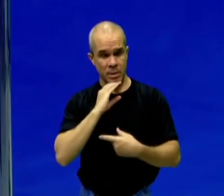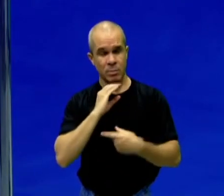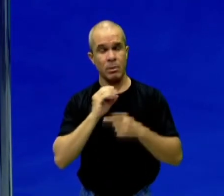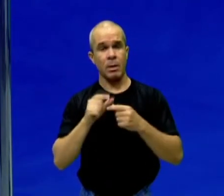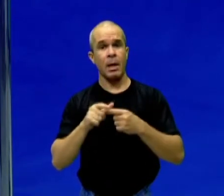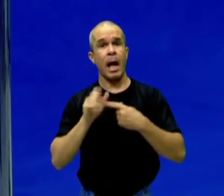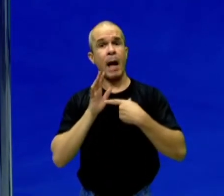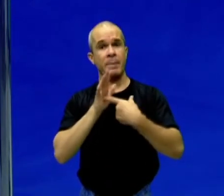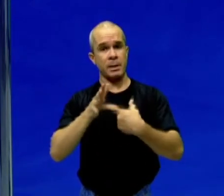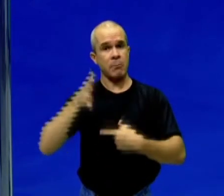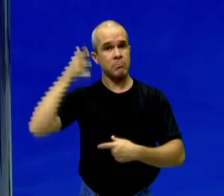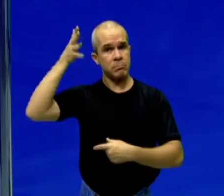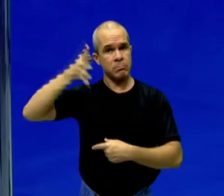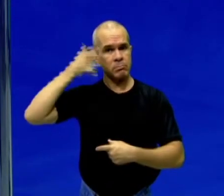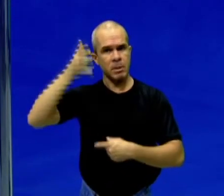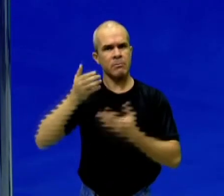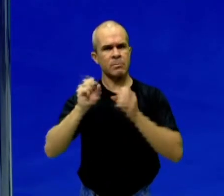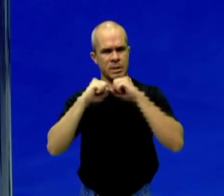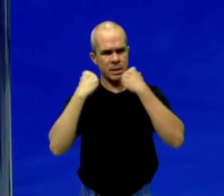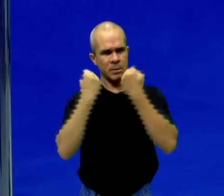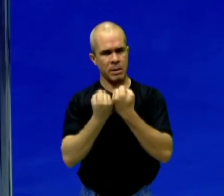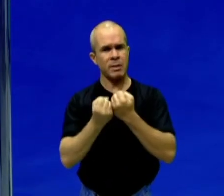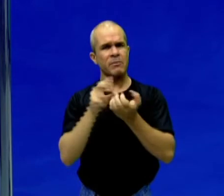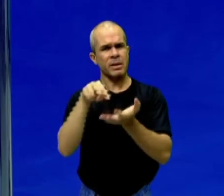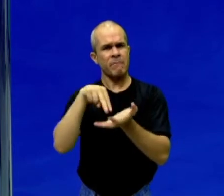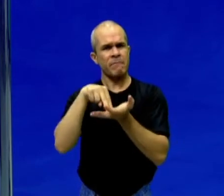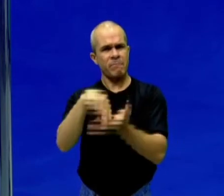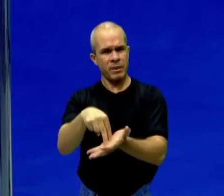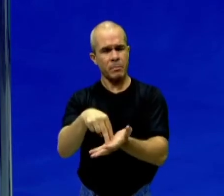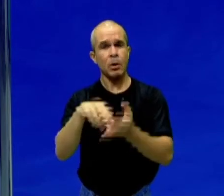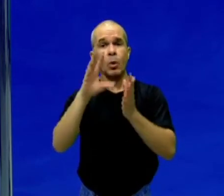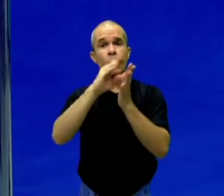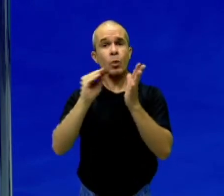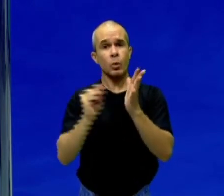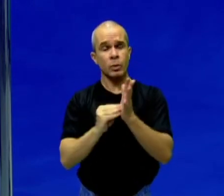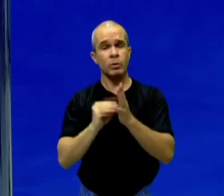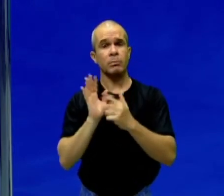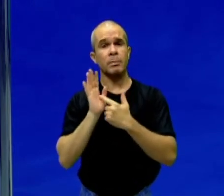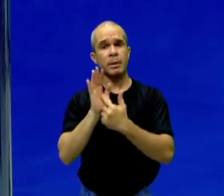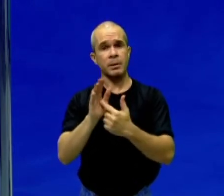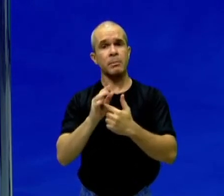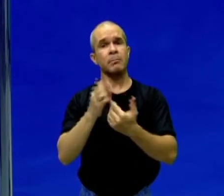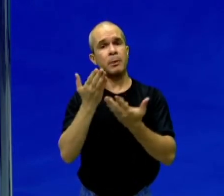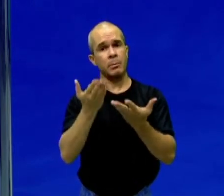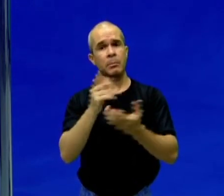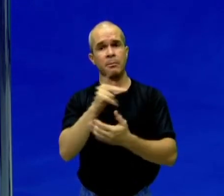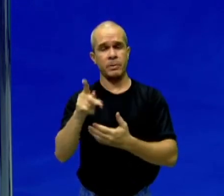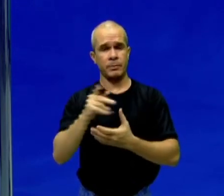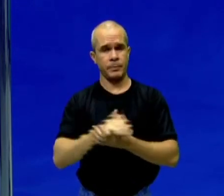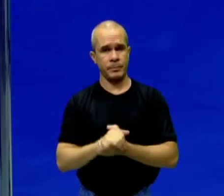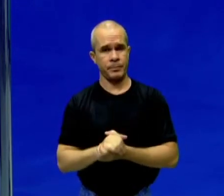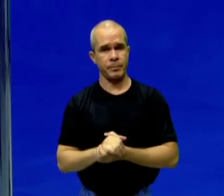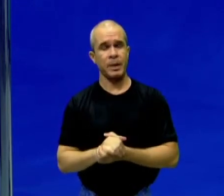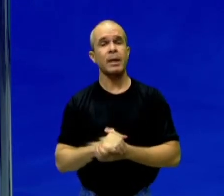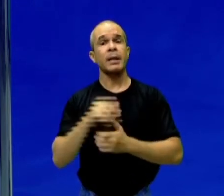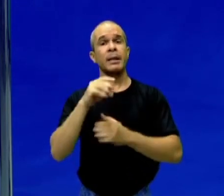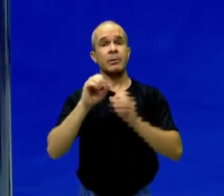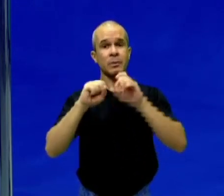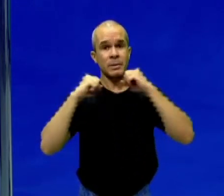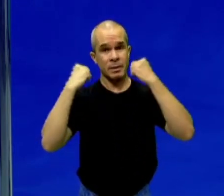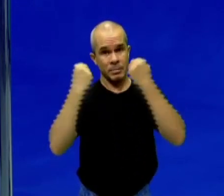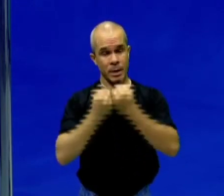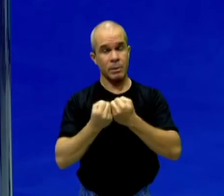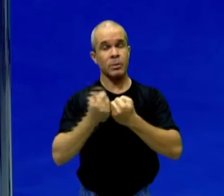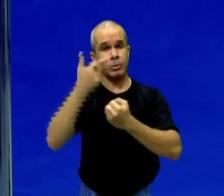vai passar a ter mais firmeza no conteúdo que foi apresentado pelo seu professor. Então, o seminário,